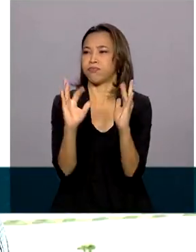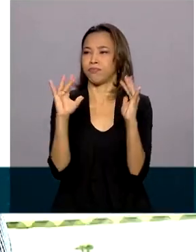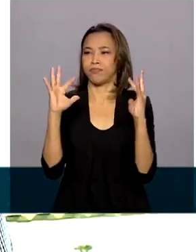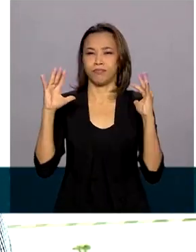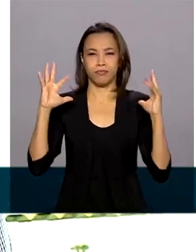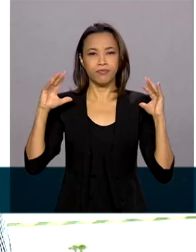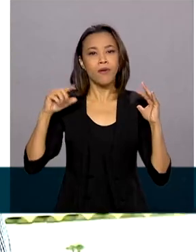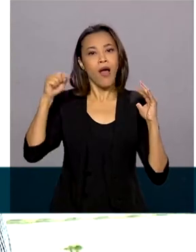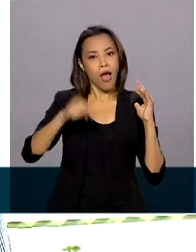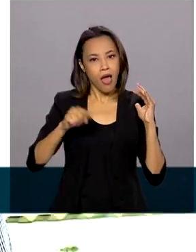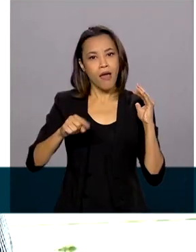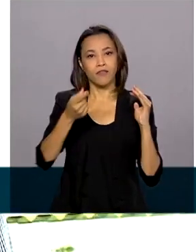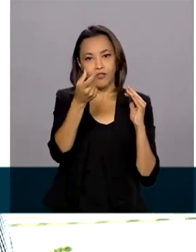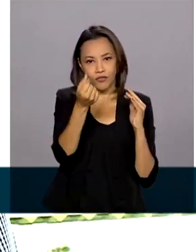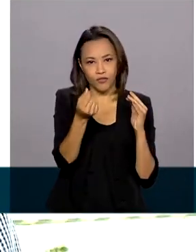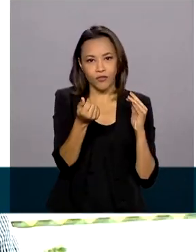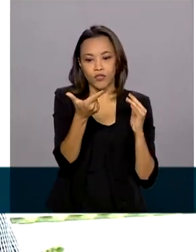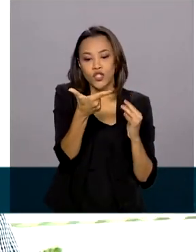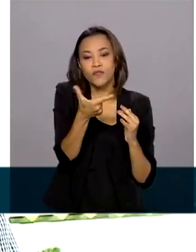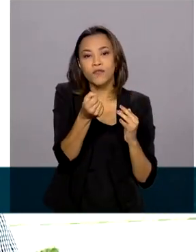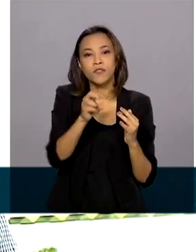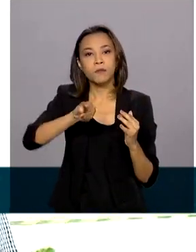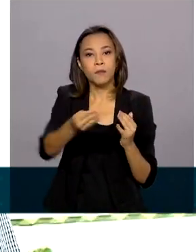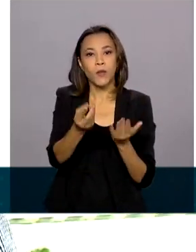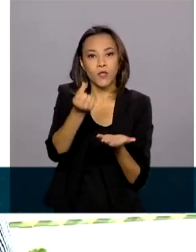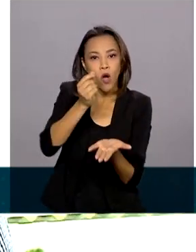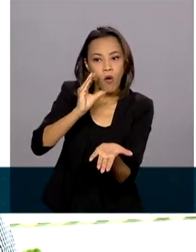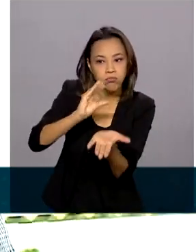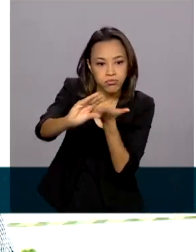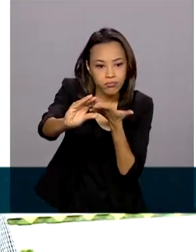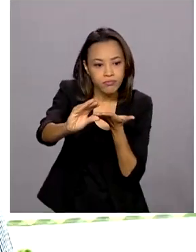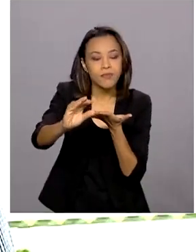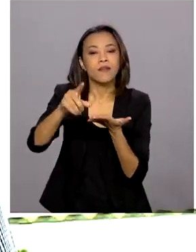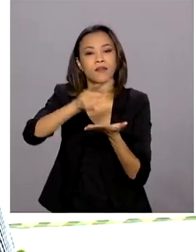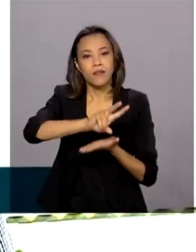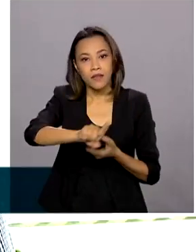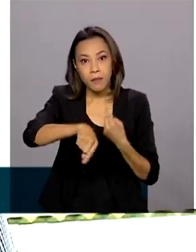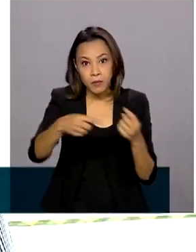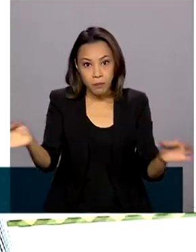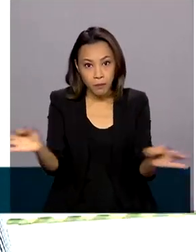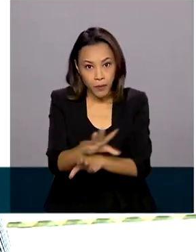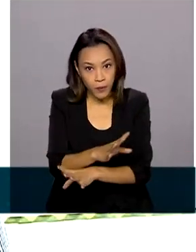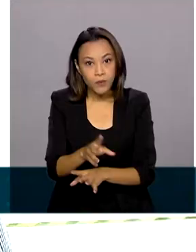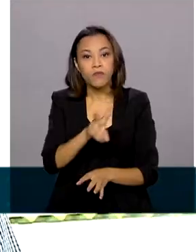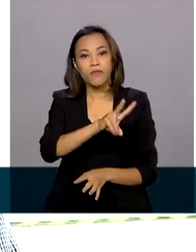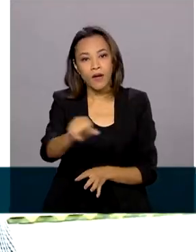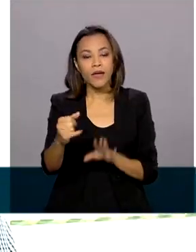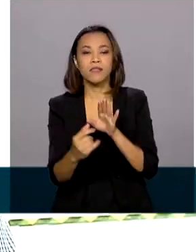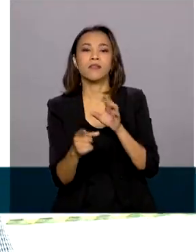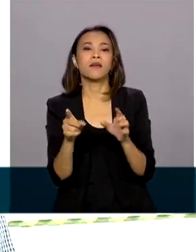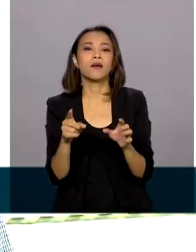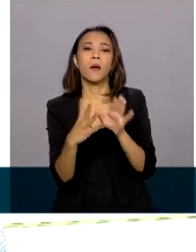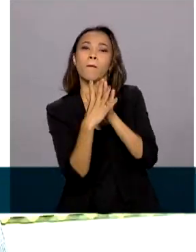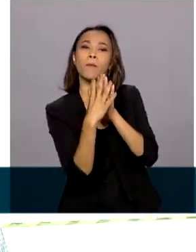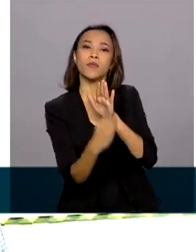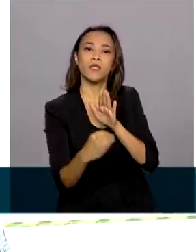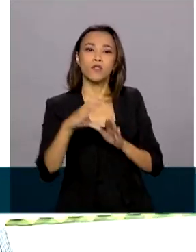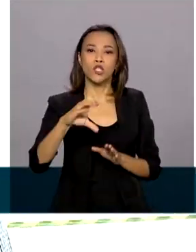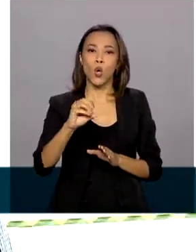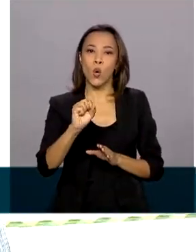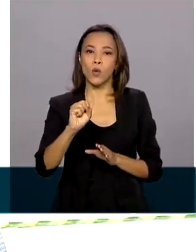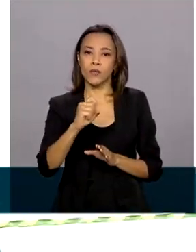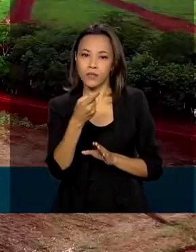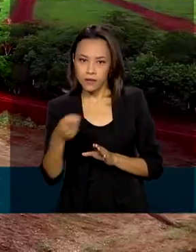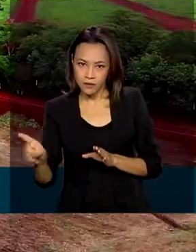parcela de 20 milhões e depois, quando estiver pronto, caminhará também para a concessão, sendo incorporado ao primeiro